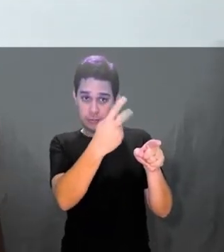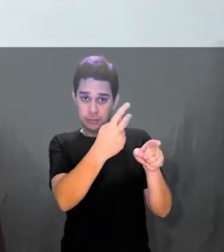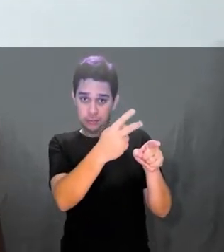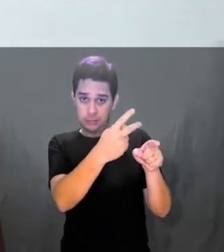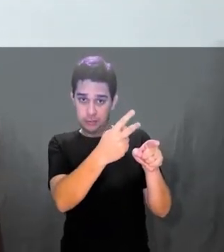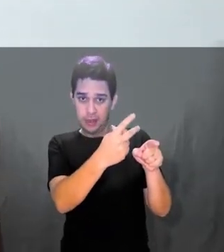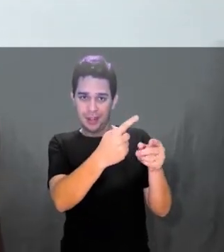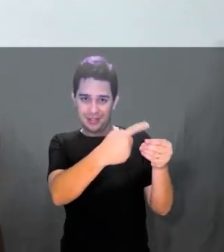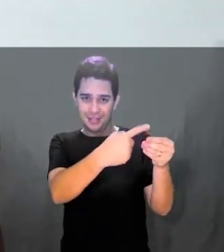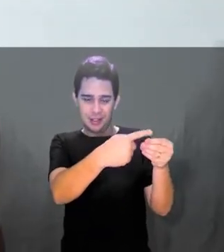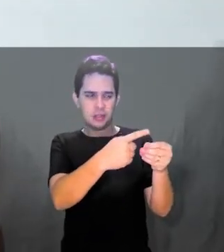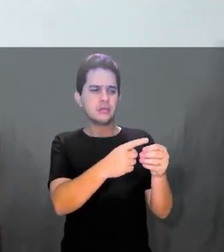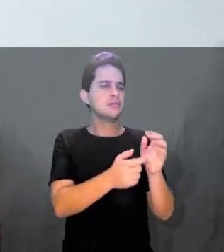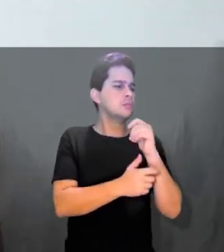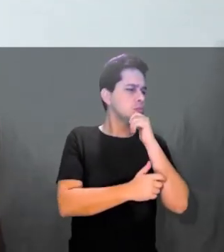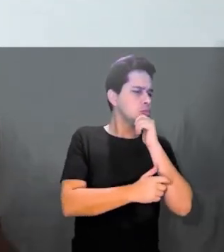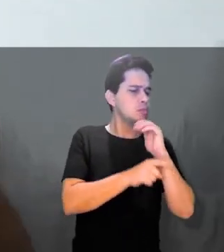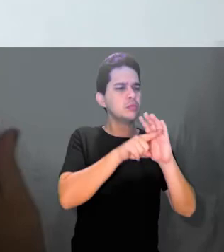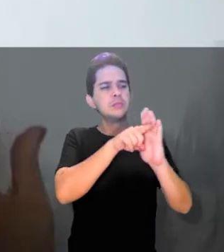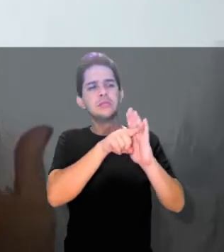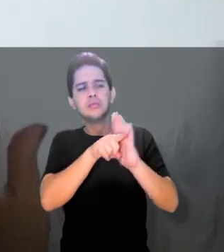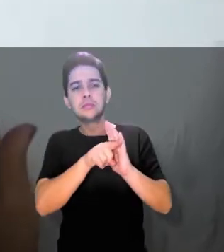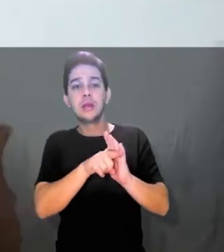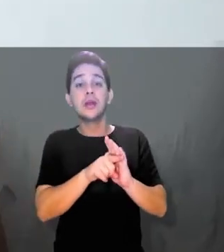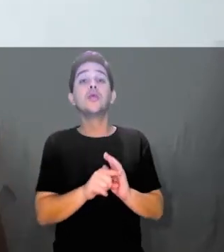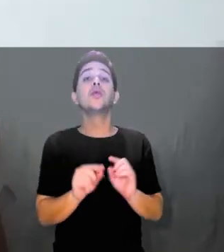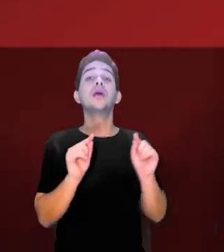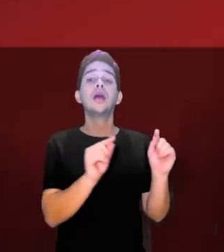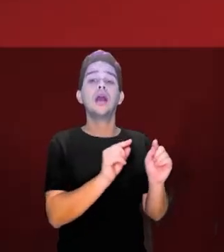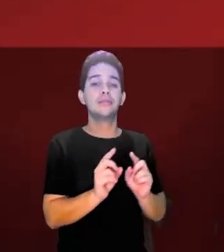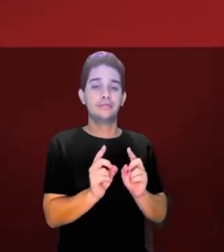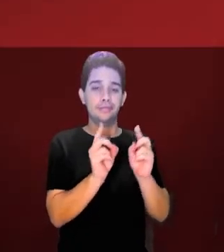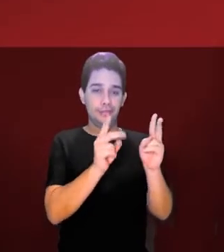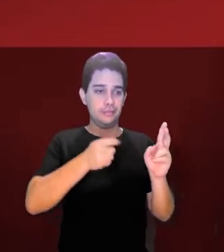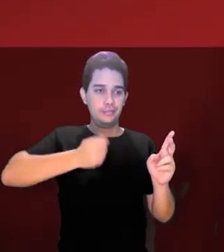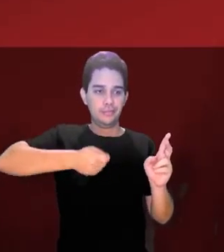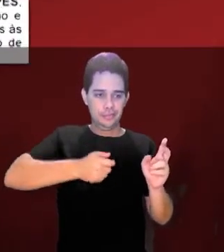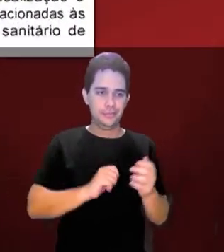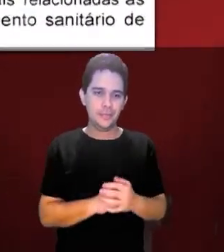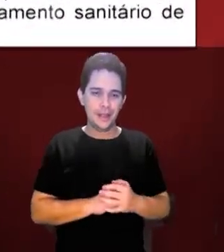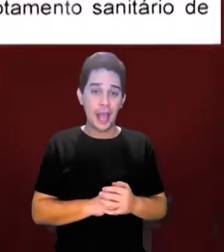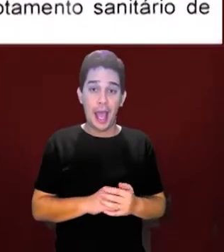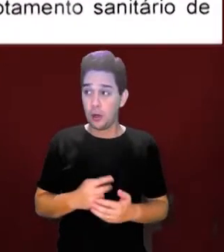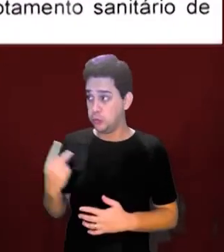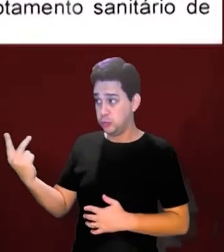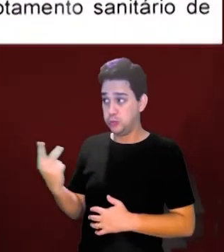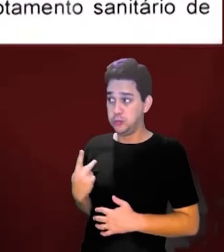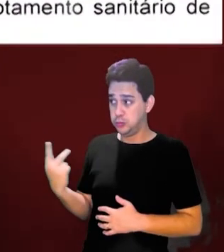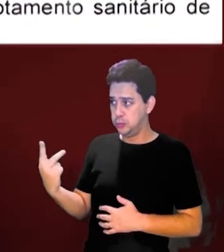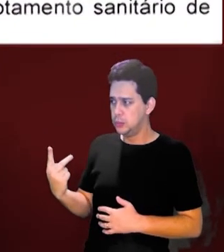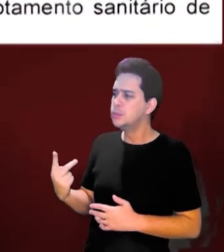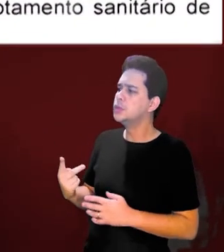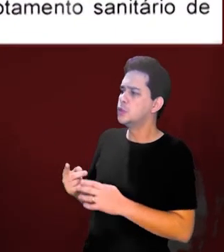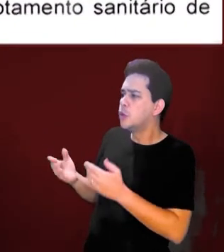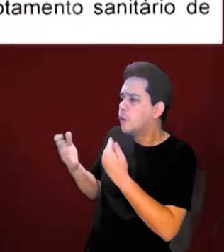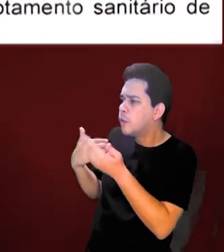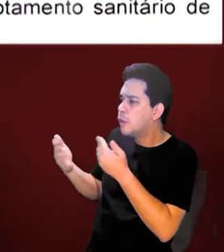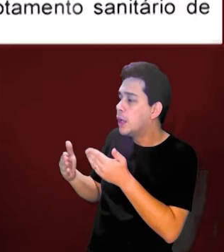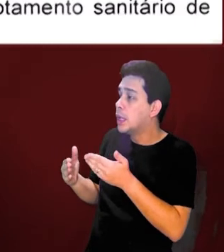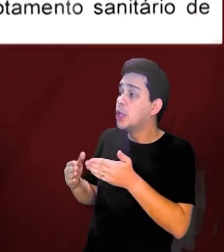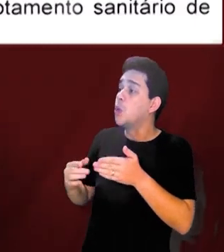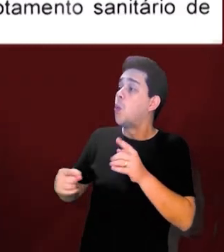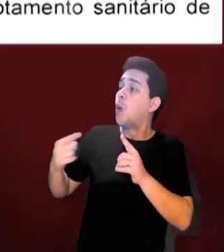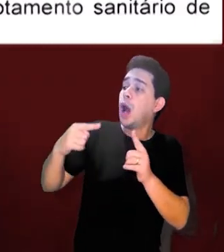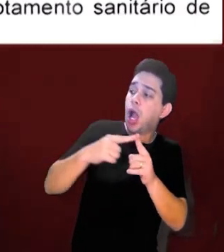às definições, às métricas que vão ser utilizadas no controle dessas verbas, para